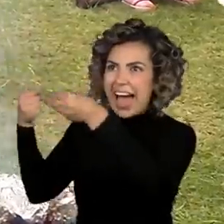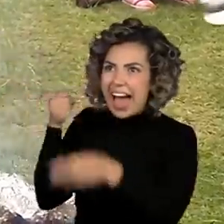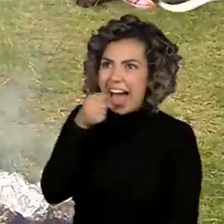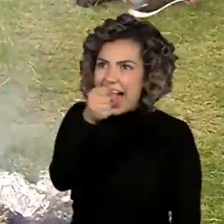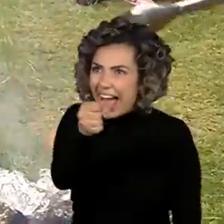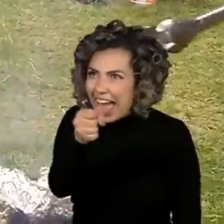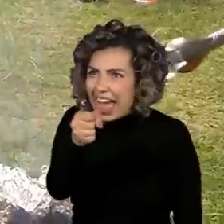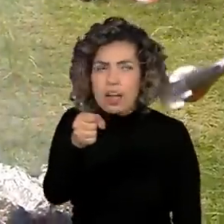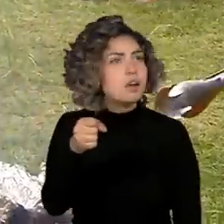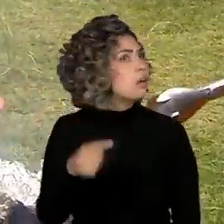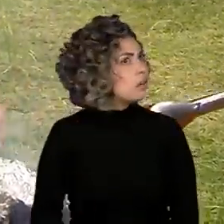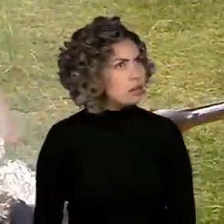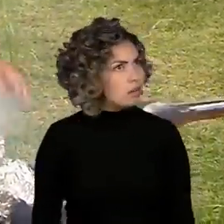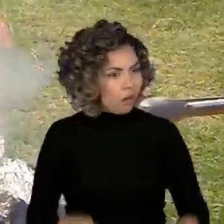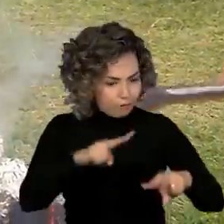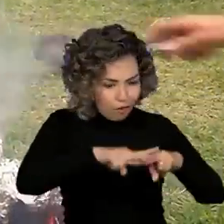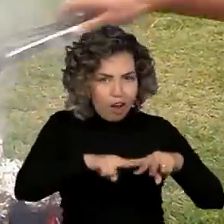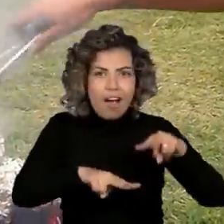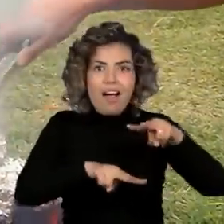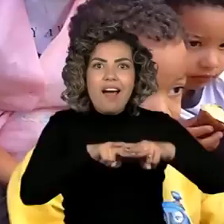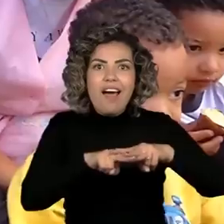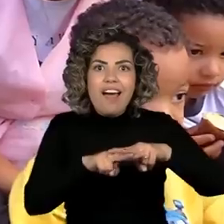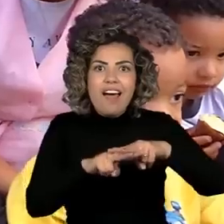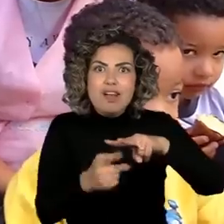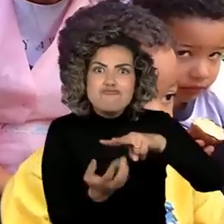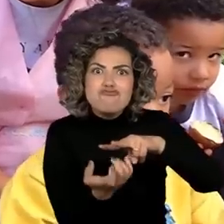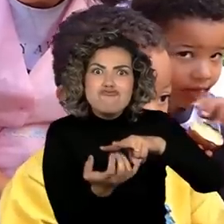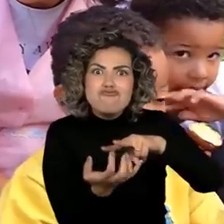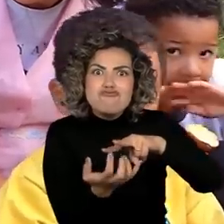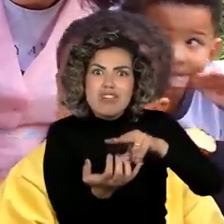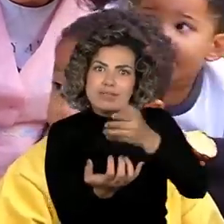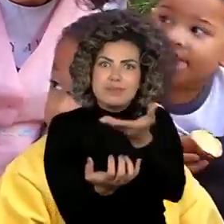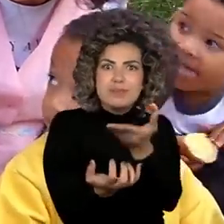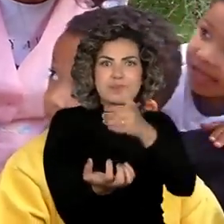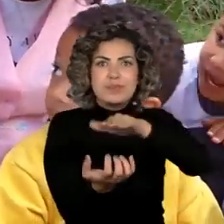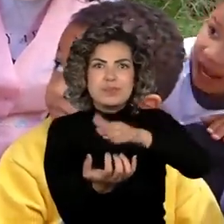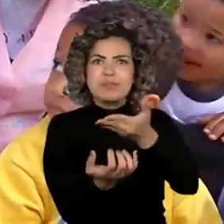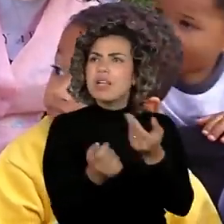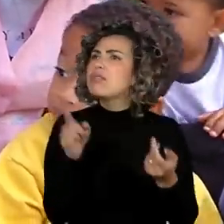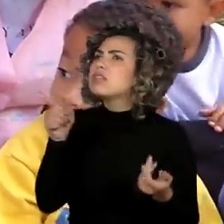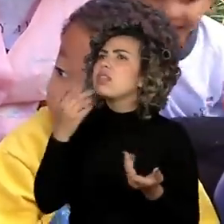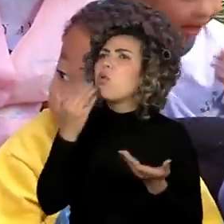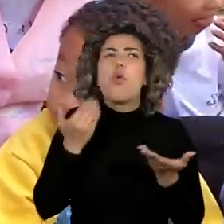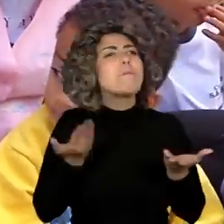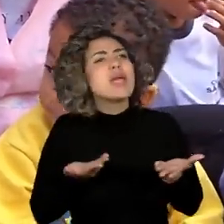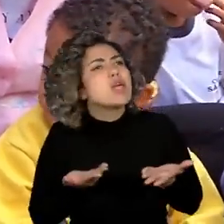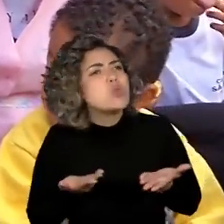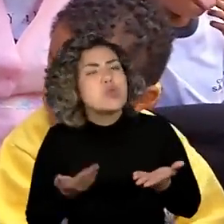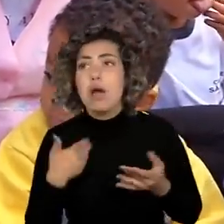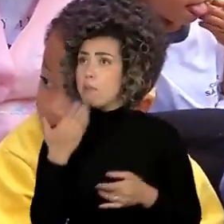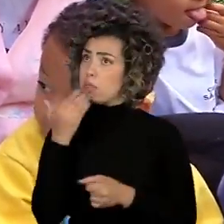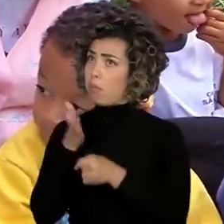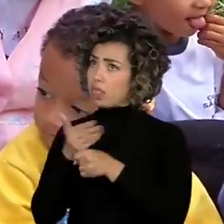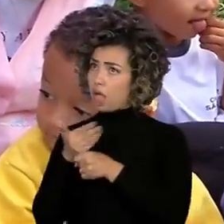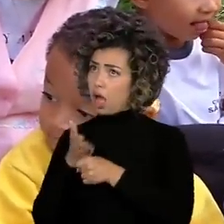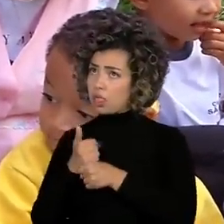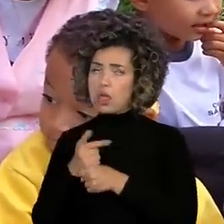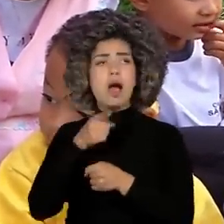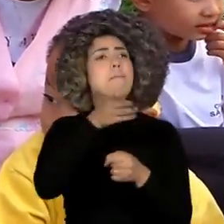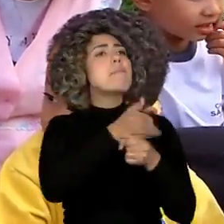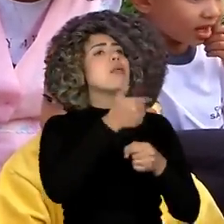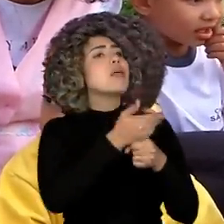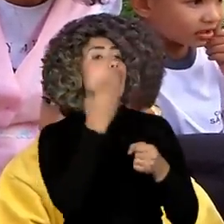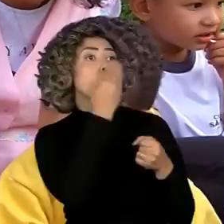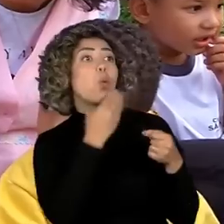Tanto trabalho abre o apetite. O é que você está comendo aí, Ana? Batata. É batata